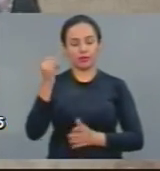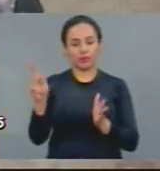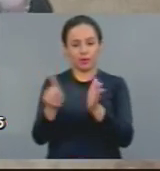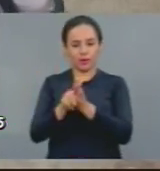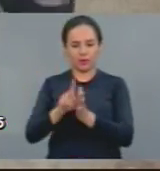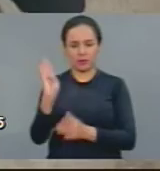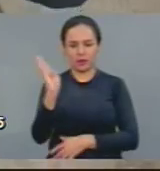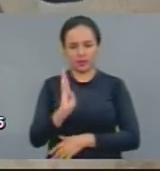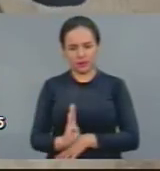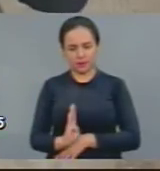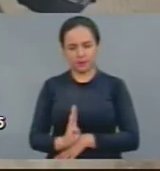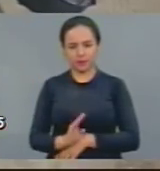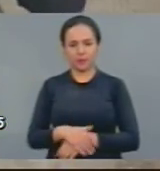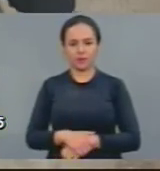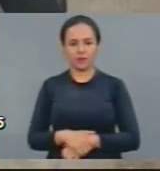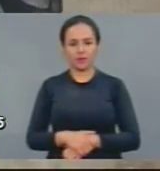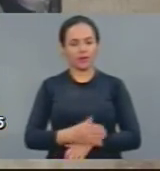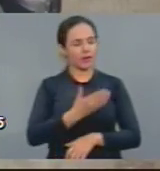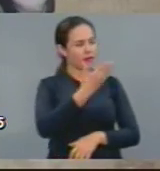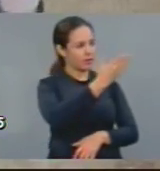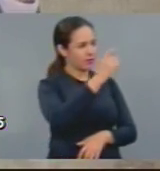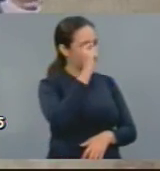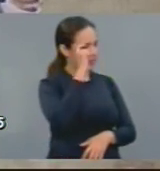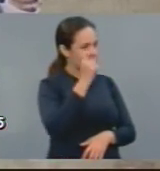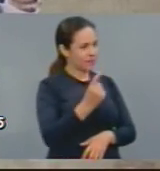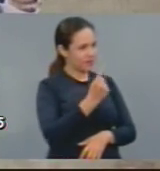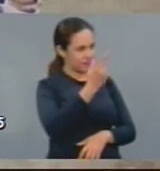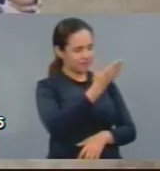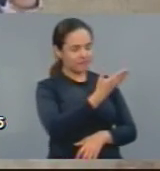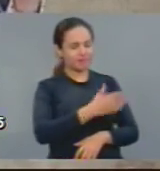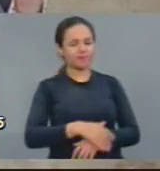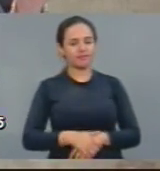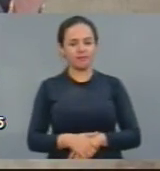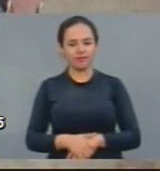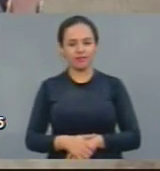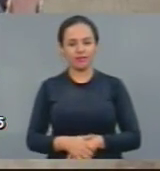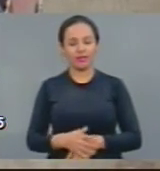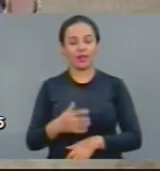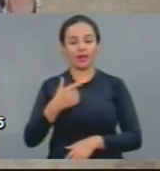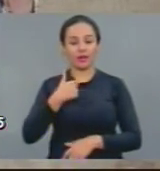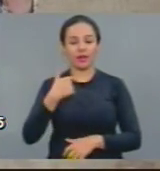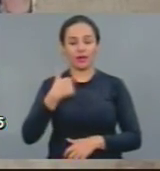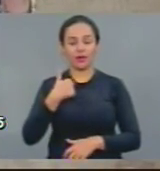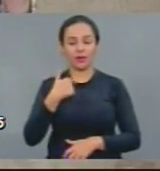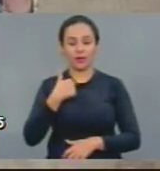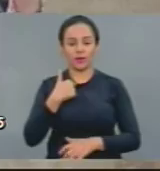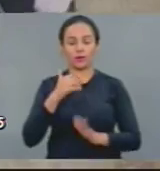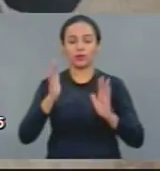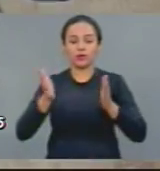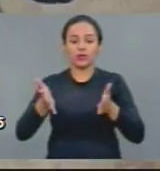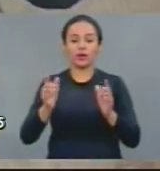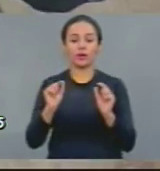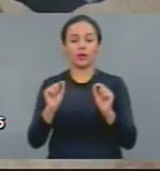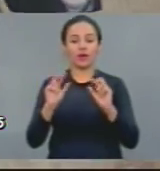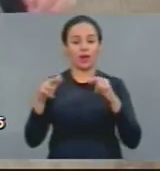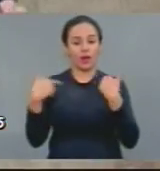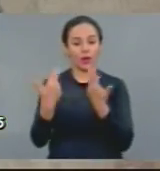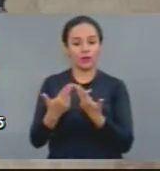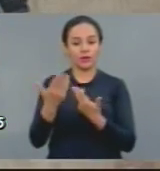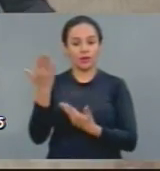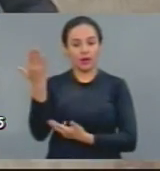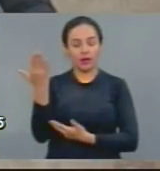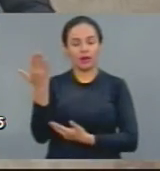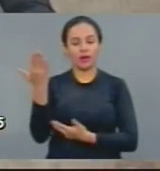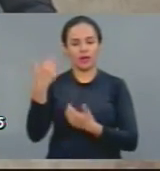Deputado Renato Roseno, eu cheguei ao absurdo, eu cheguei ao absurdo na audiência pública